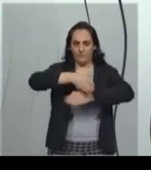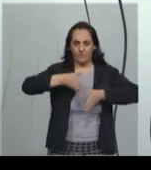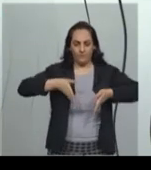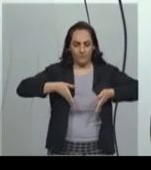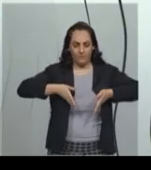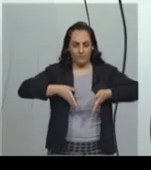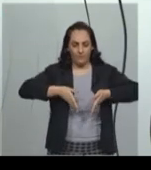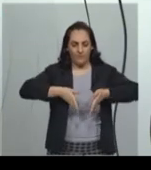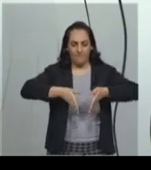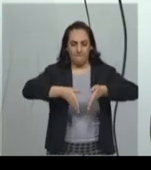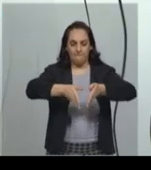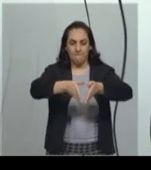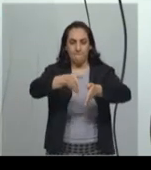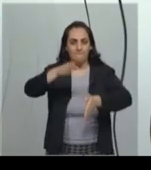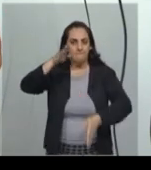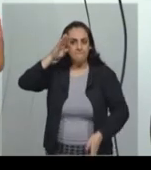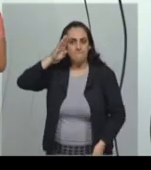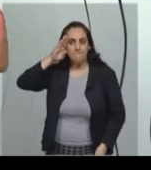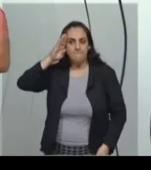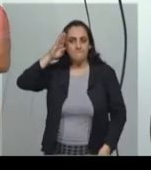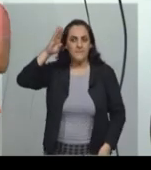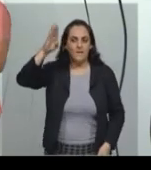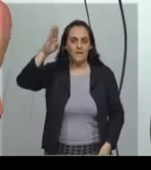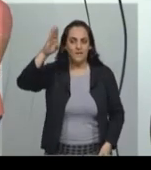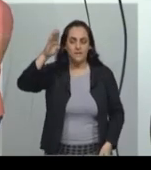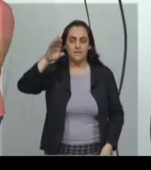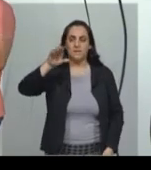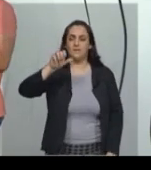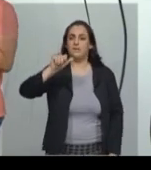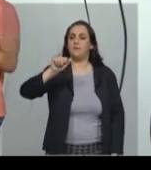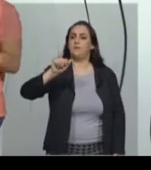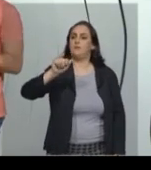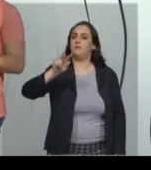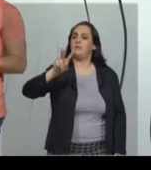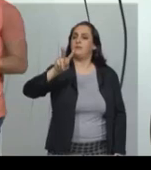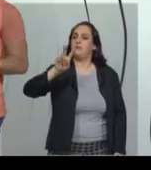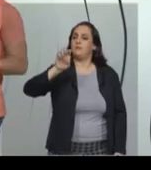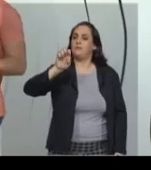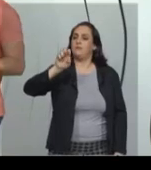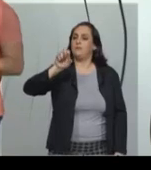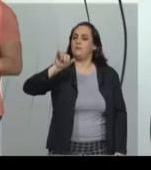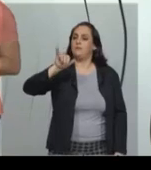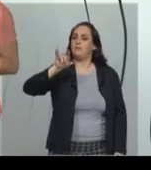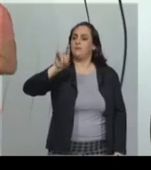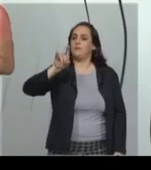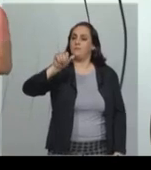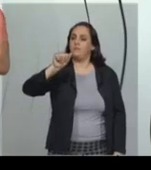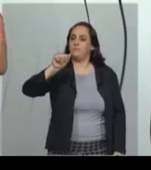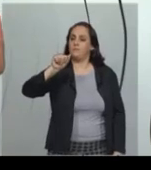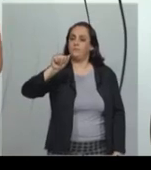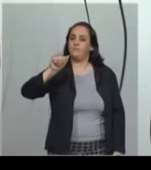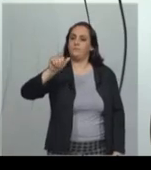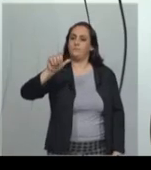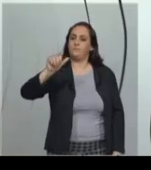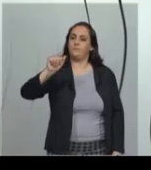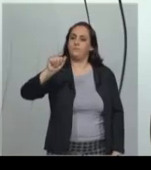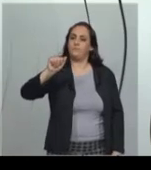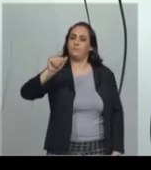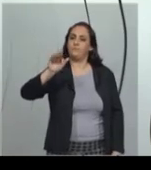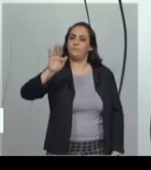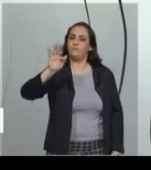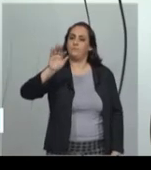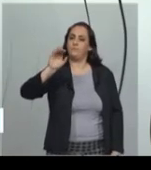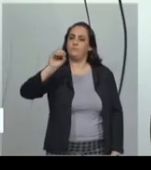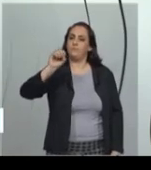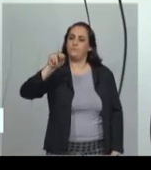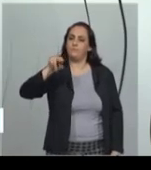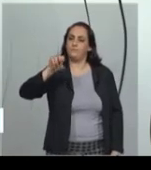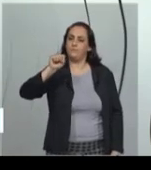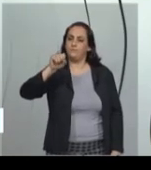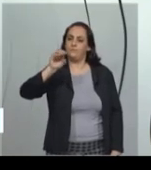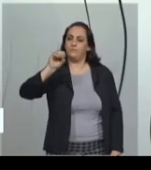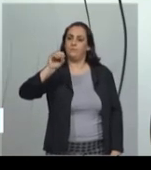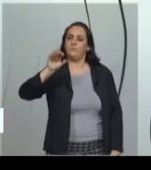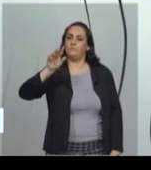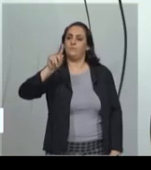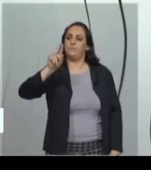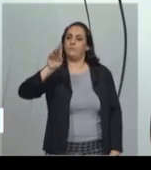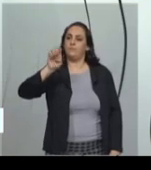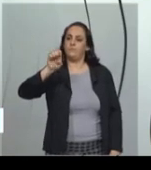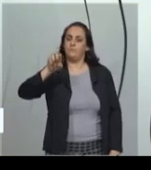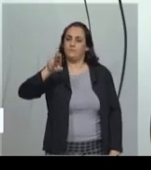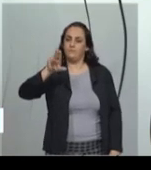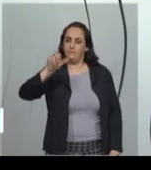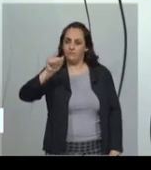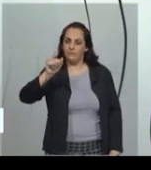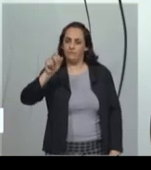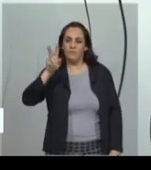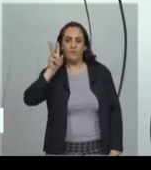ao ver a imagem da Afonso Pena, eu trago esse reconhecimento para mim de que eu pertenço a esse local, eu